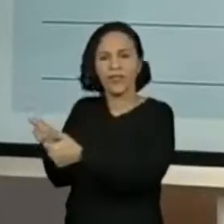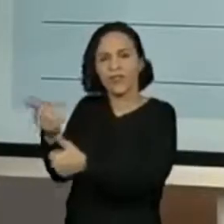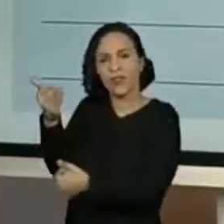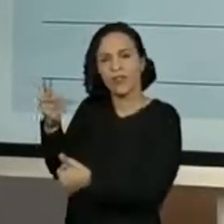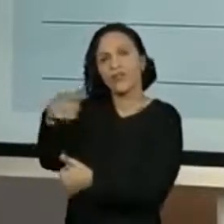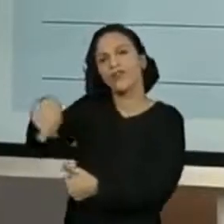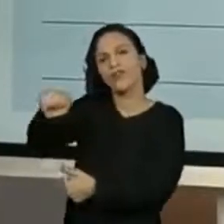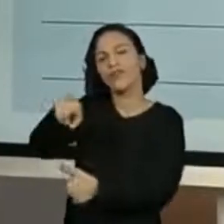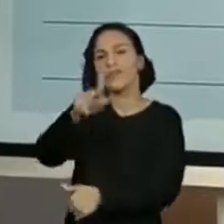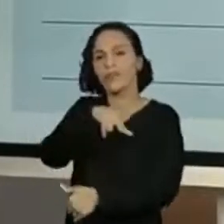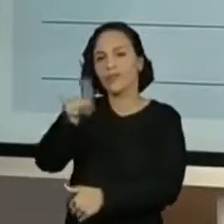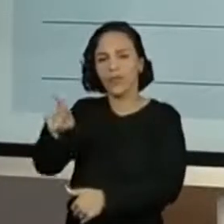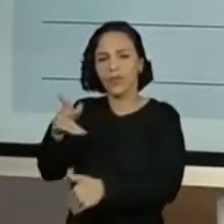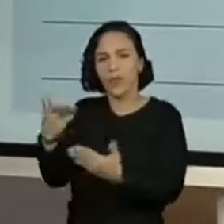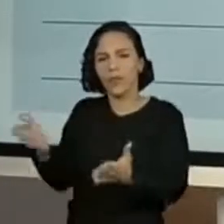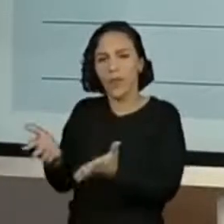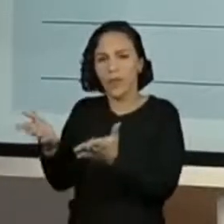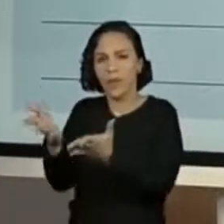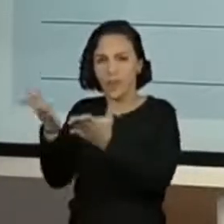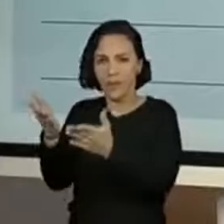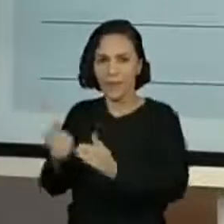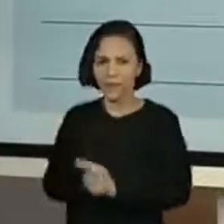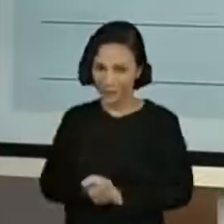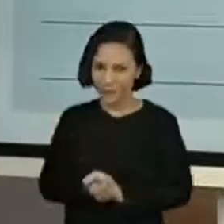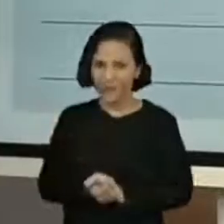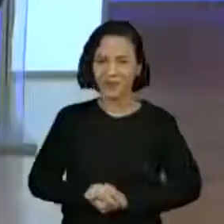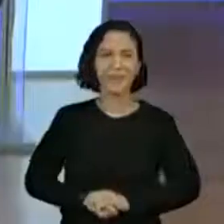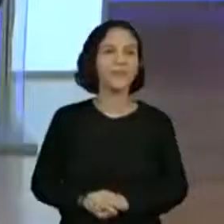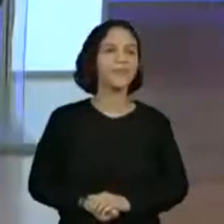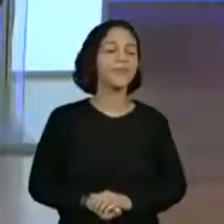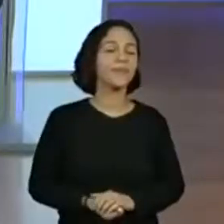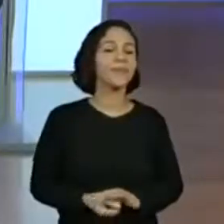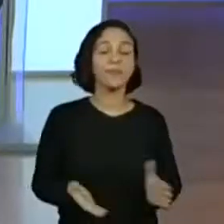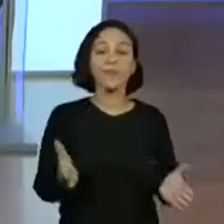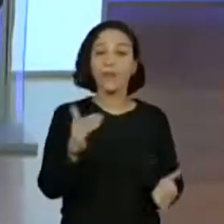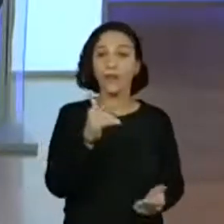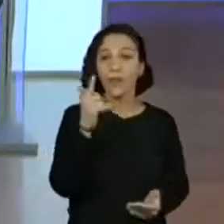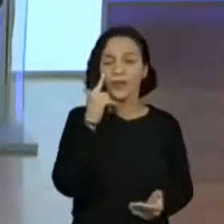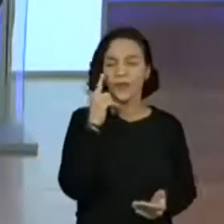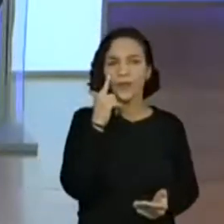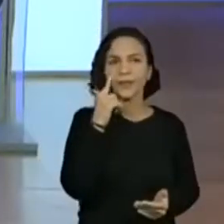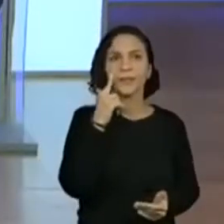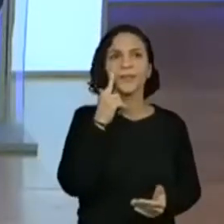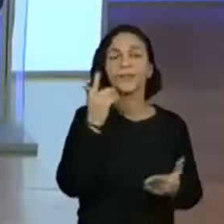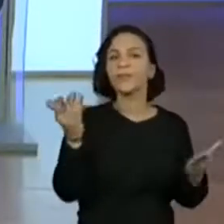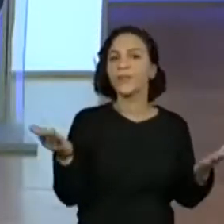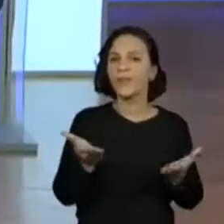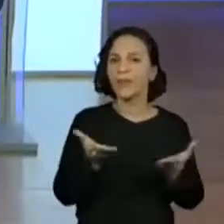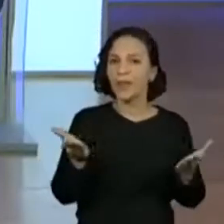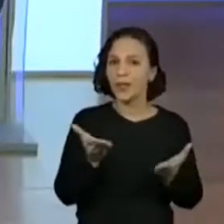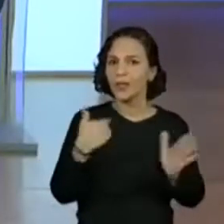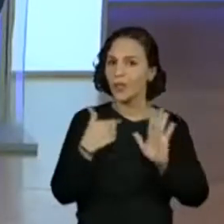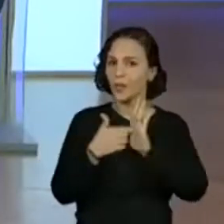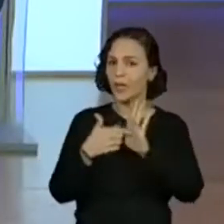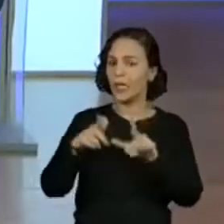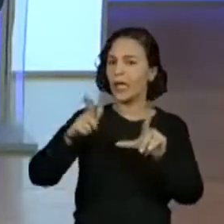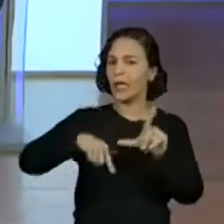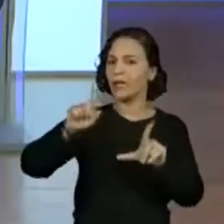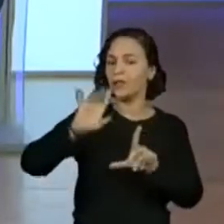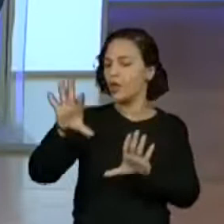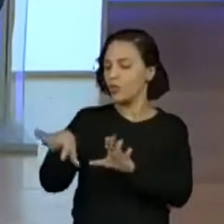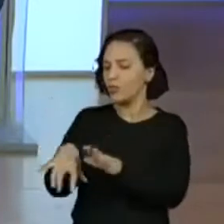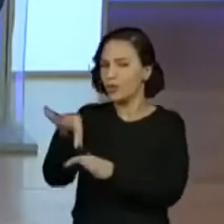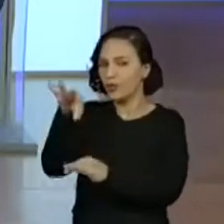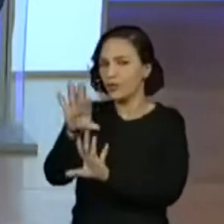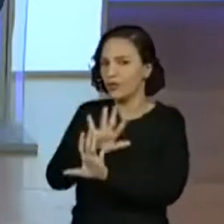para ajudar todas as nossas colegas, professoras e professores, certo? Vamos lá. Vamos lá? Professora Vivi, hoje não mostra a letra, só sorteia.